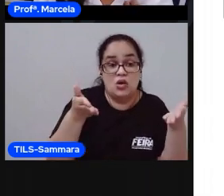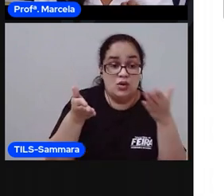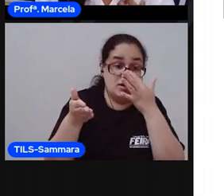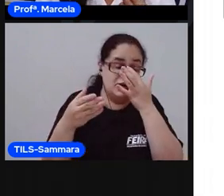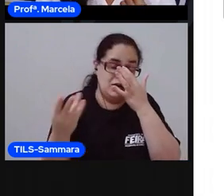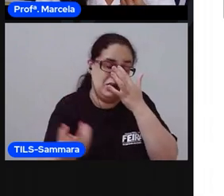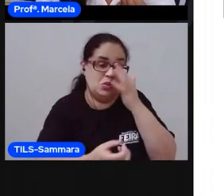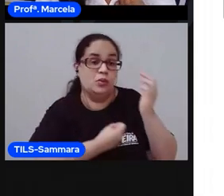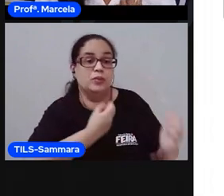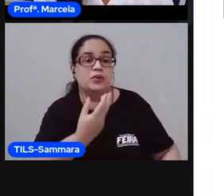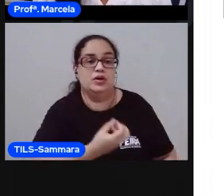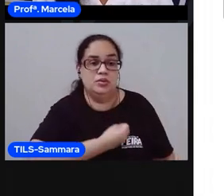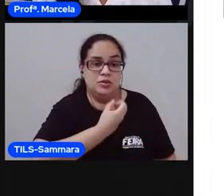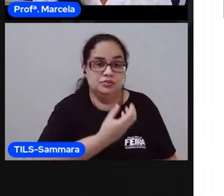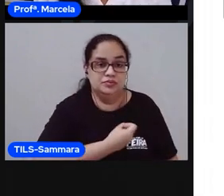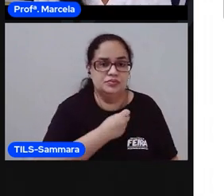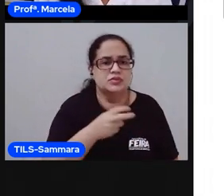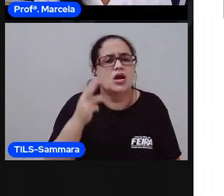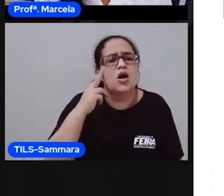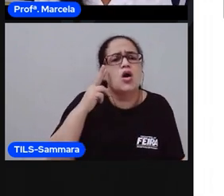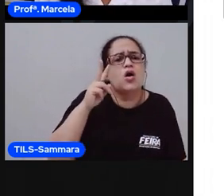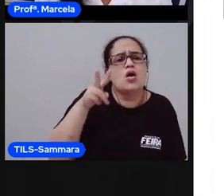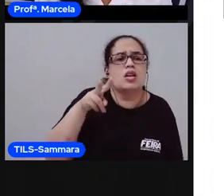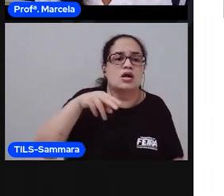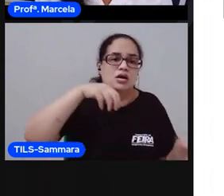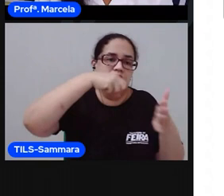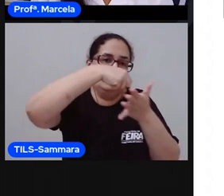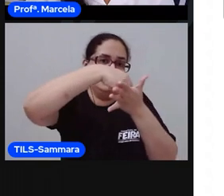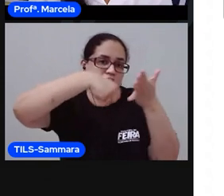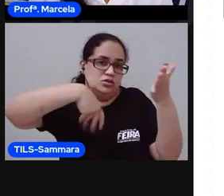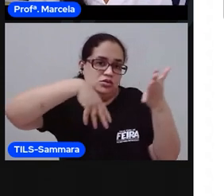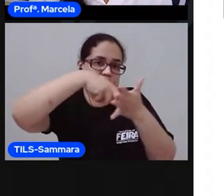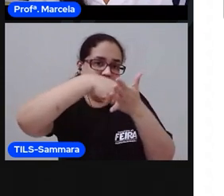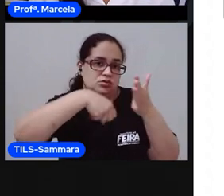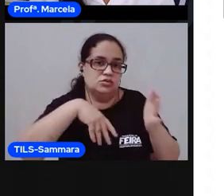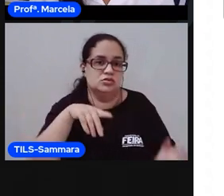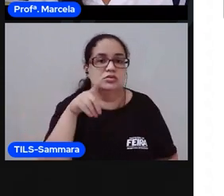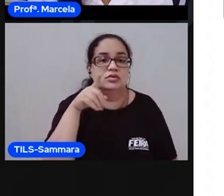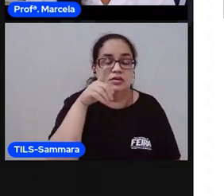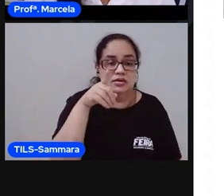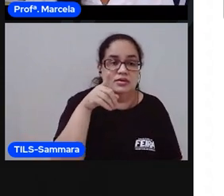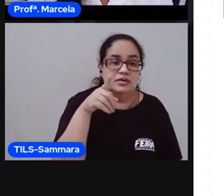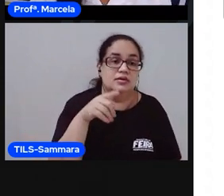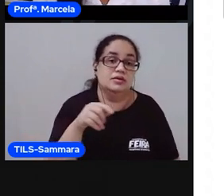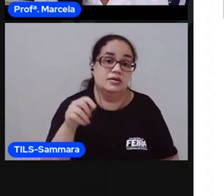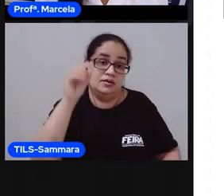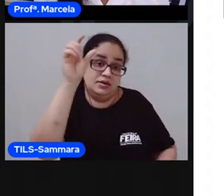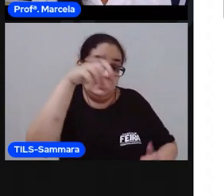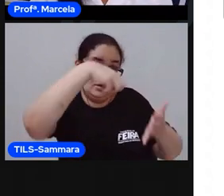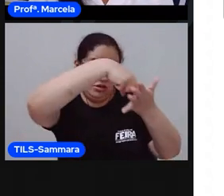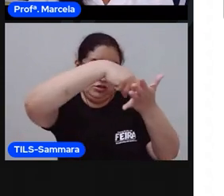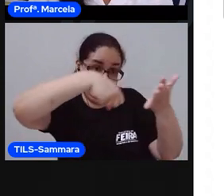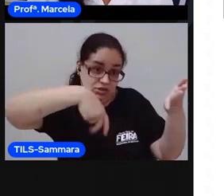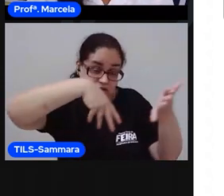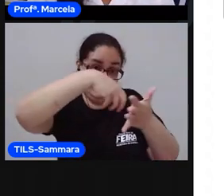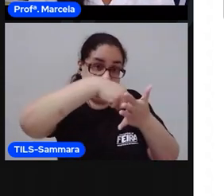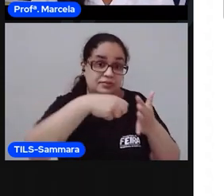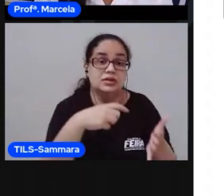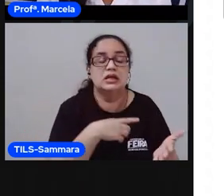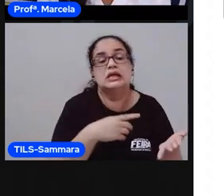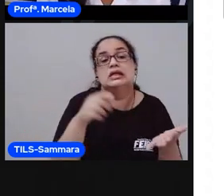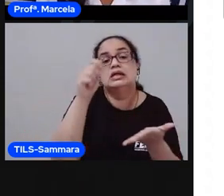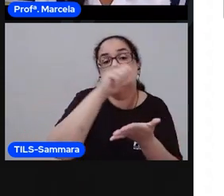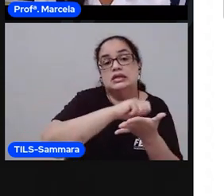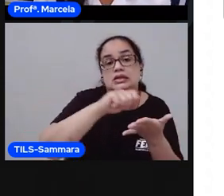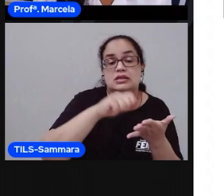poema. Olha a atividade de vocês. Nessa parte da tarefa, está escrito